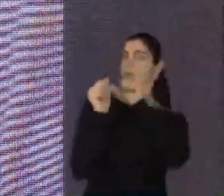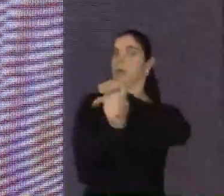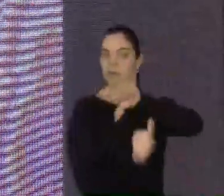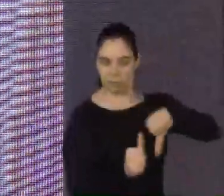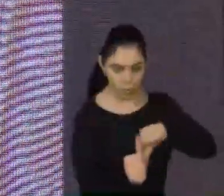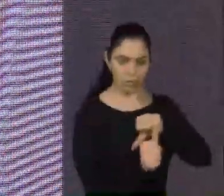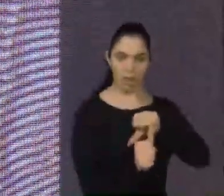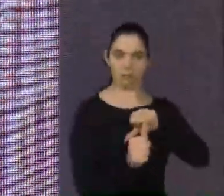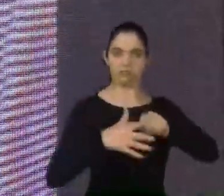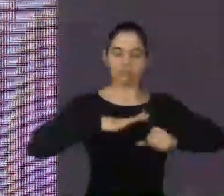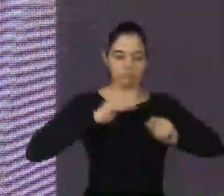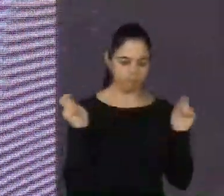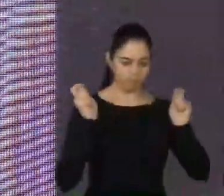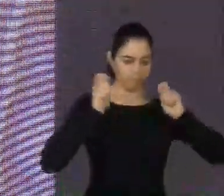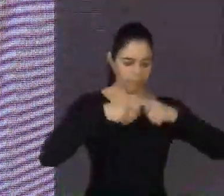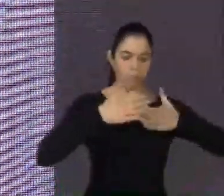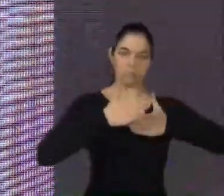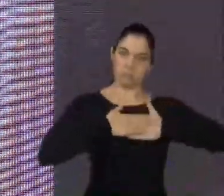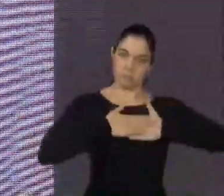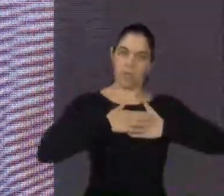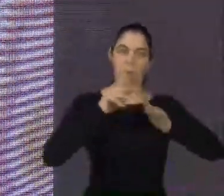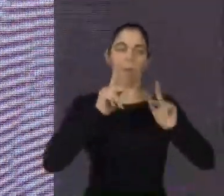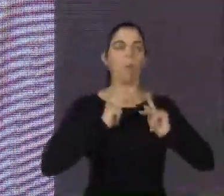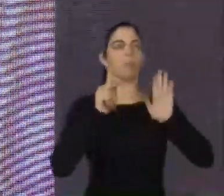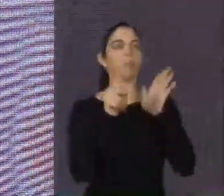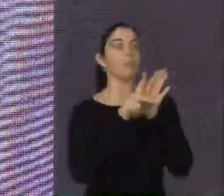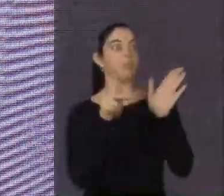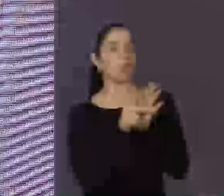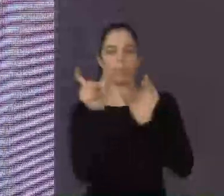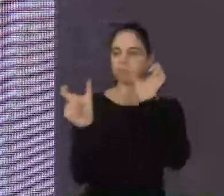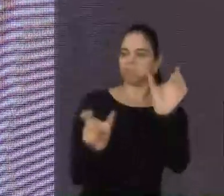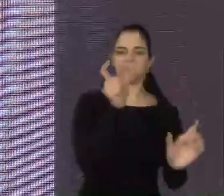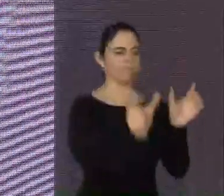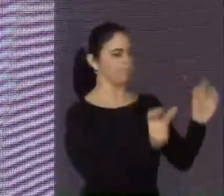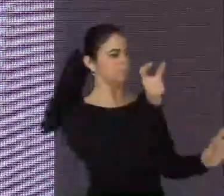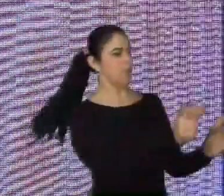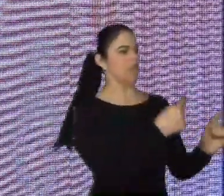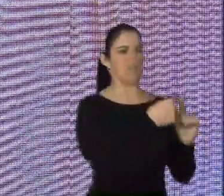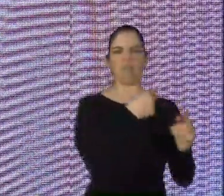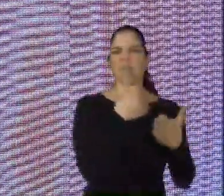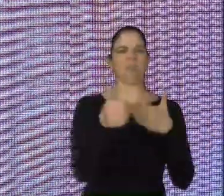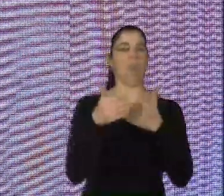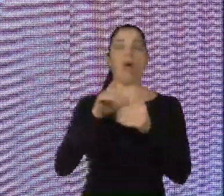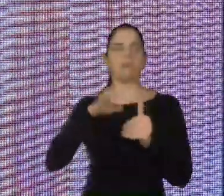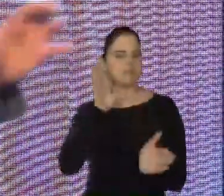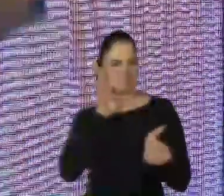e potencializar as funções de cada indivíduo, independente do determinismo genético.